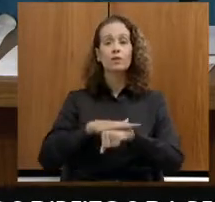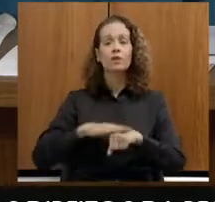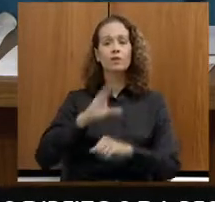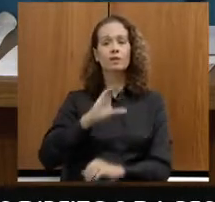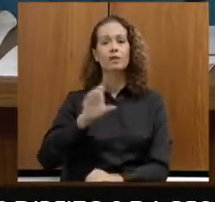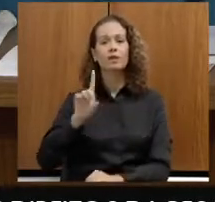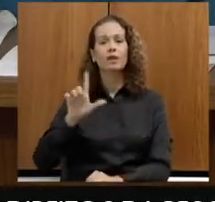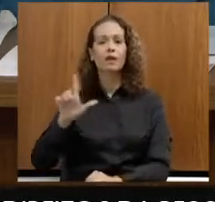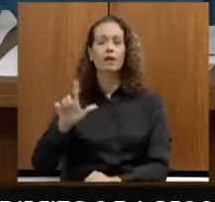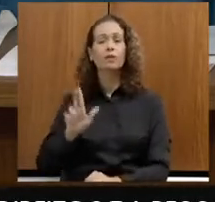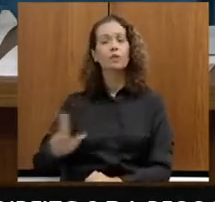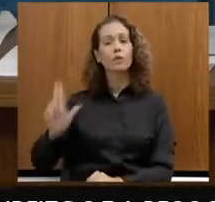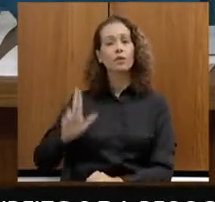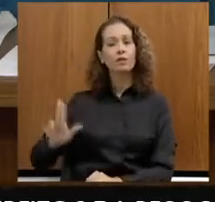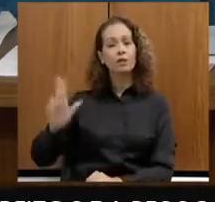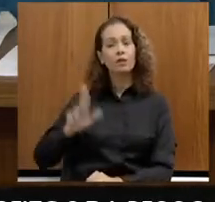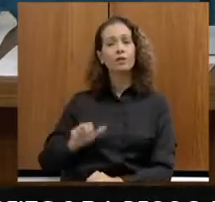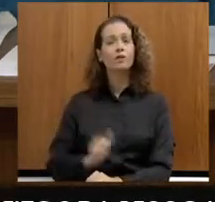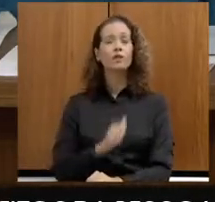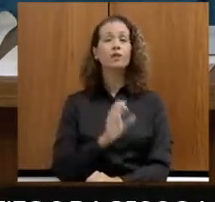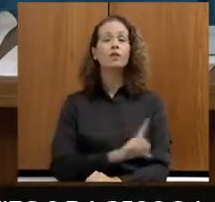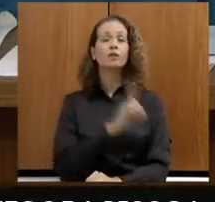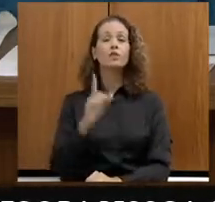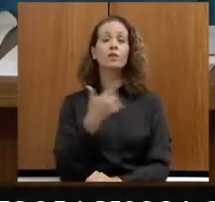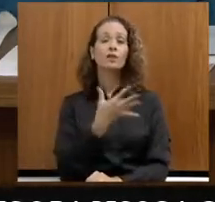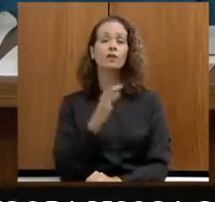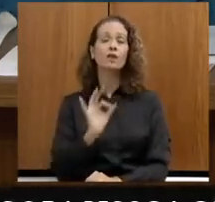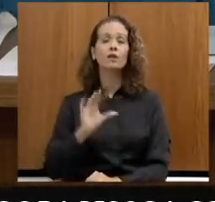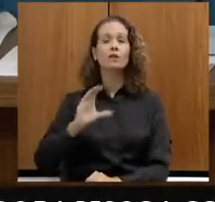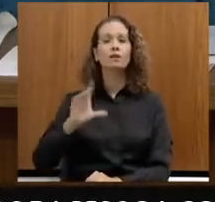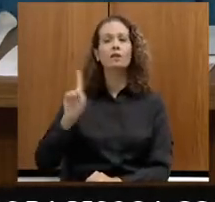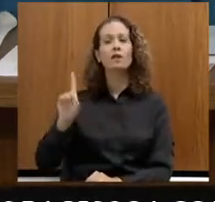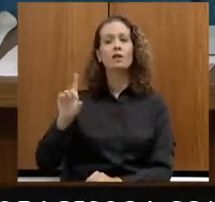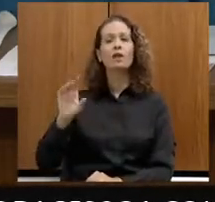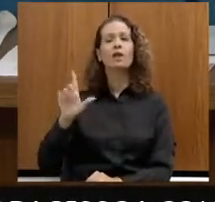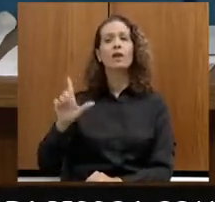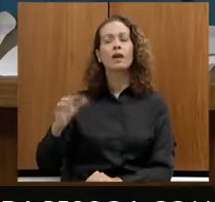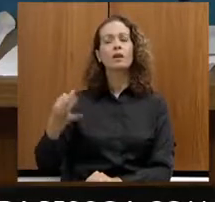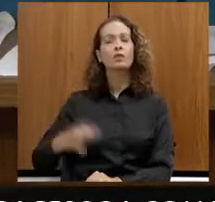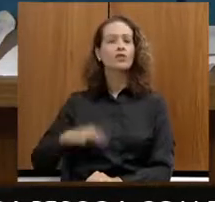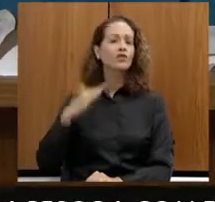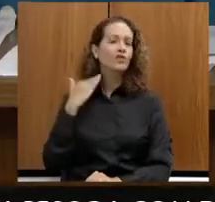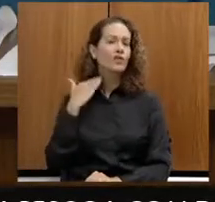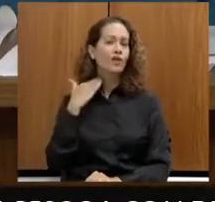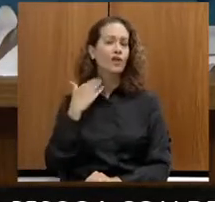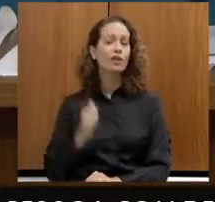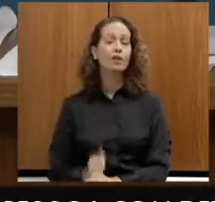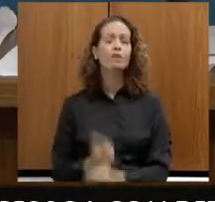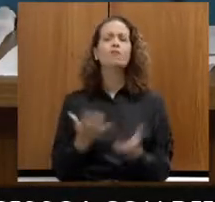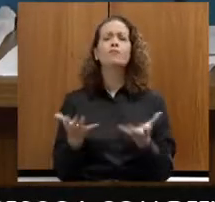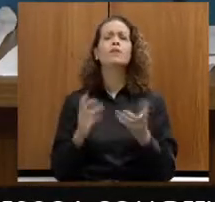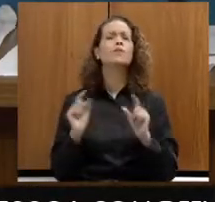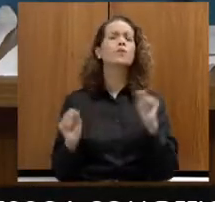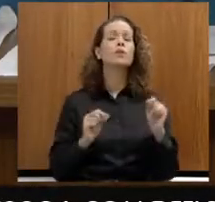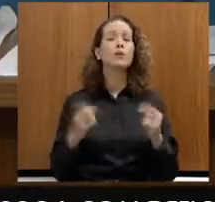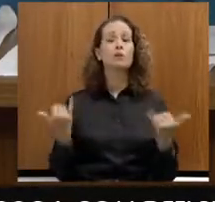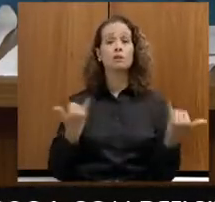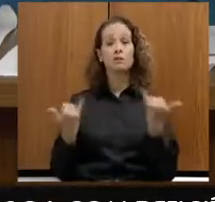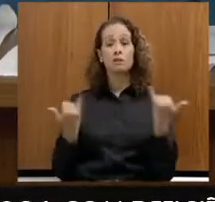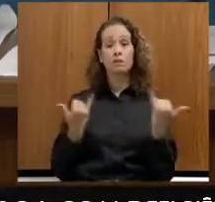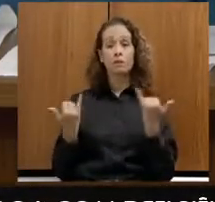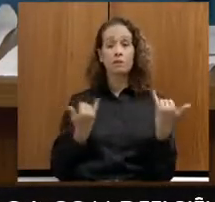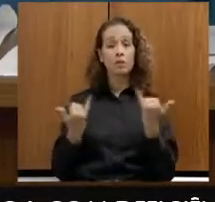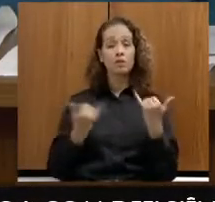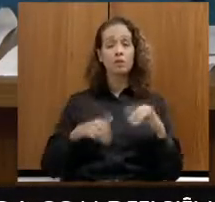Uberlândia e no dia 10 a CDL Juiz de Fora. O que nós queremos é que esse banco vá para